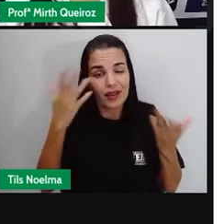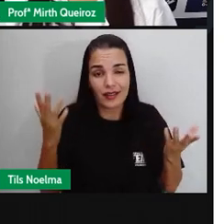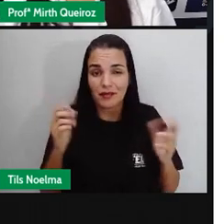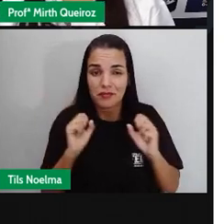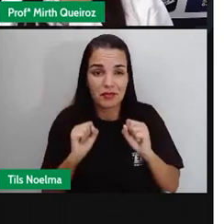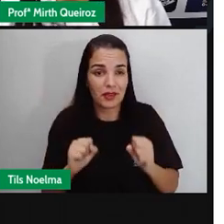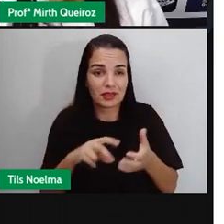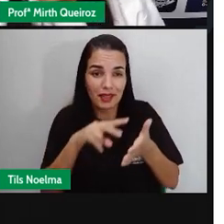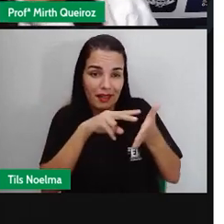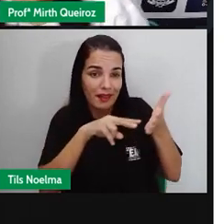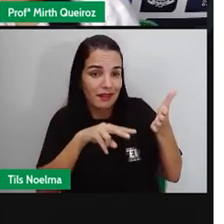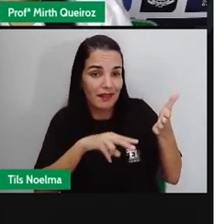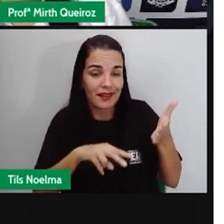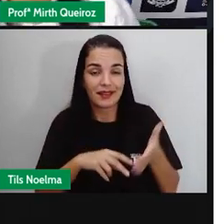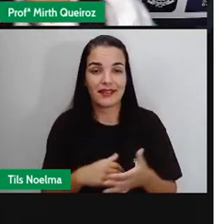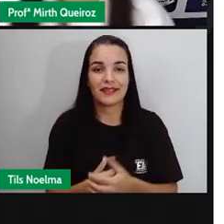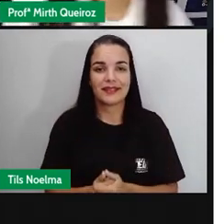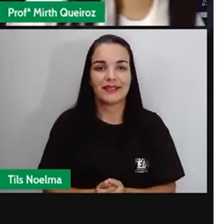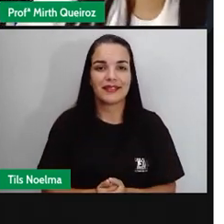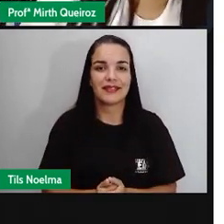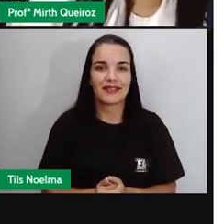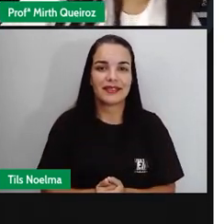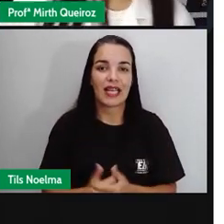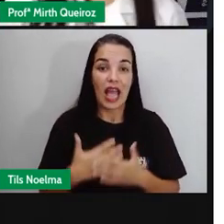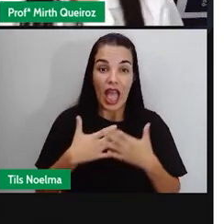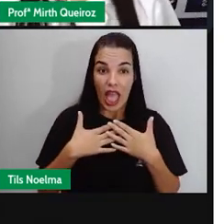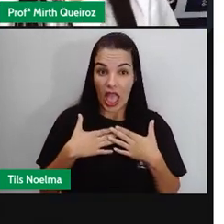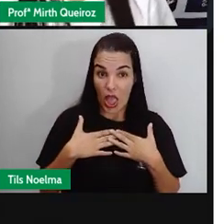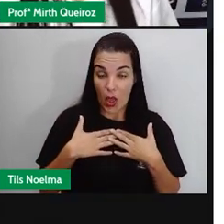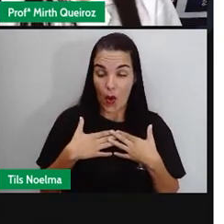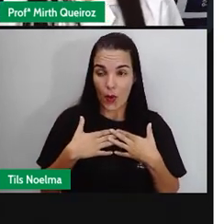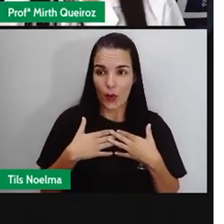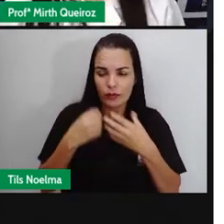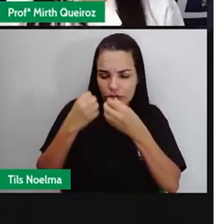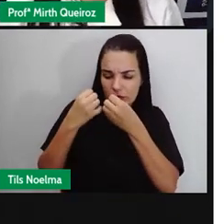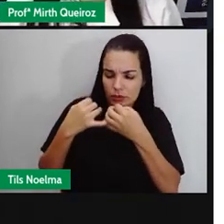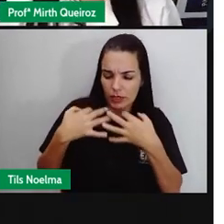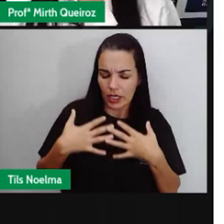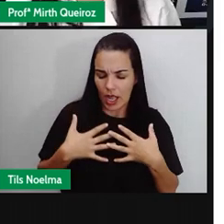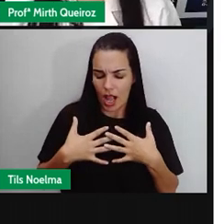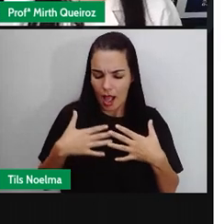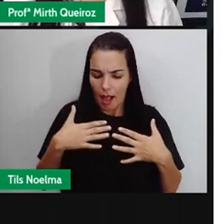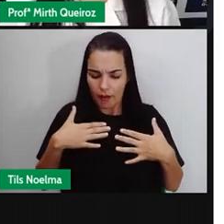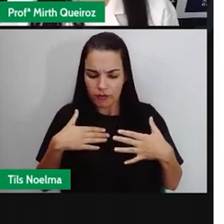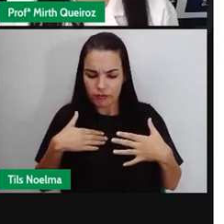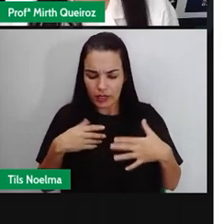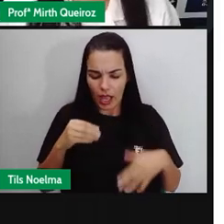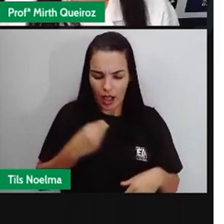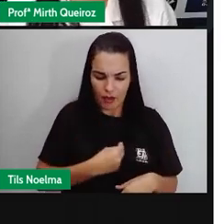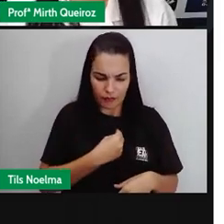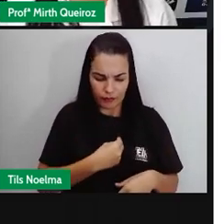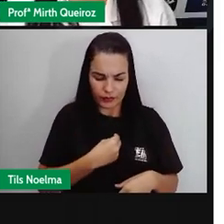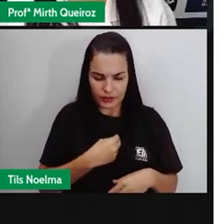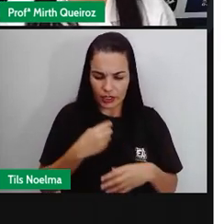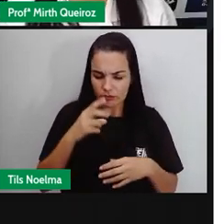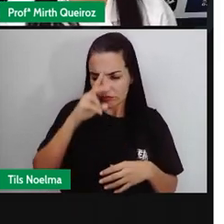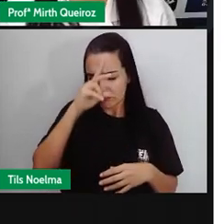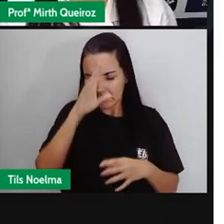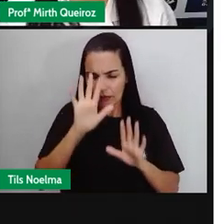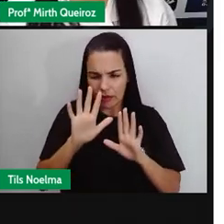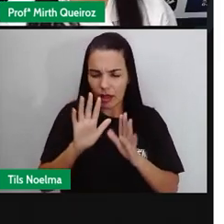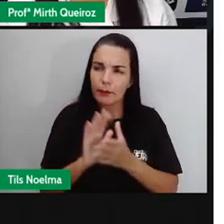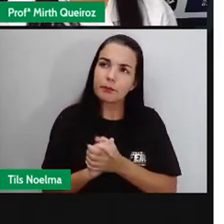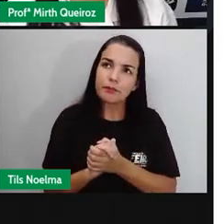Olha, eu vou contar uma história, um fato que aconteceu da minha vida. Quando eu tinha mais ou menos